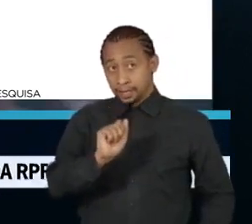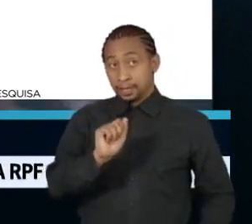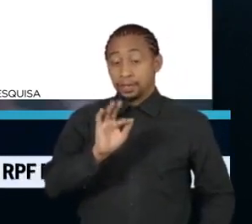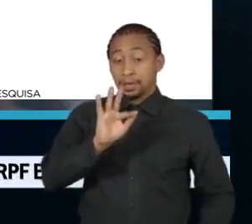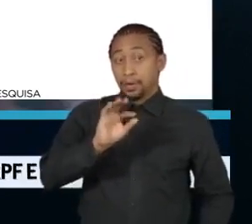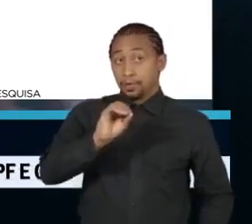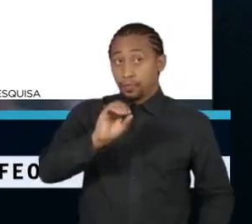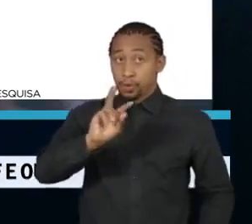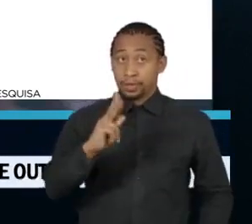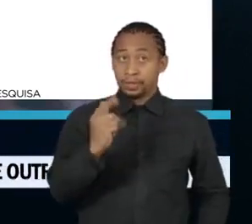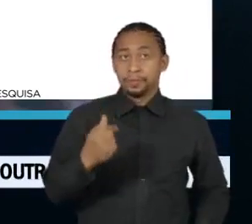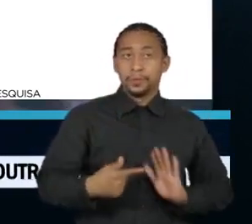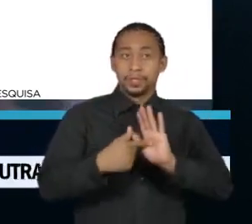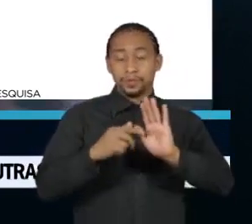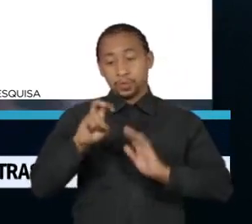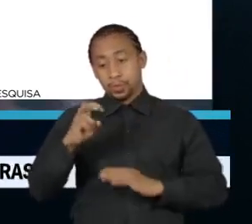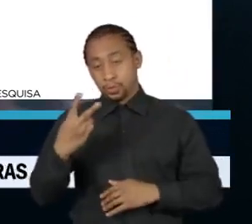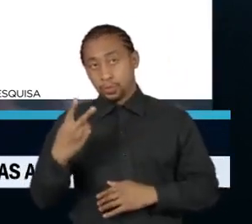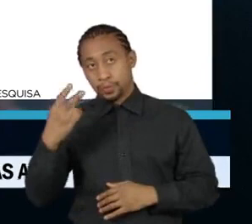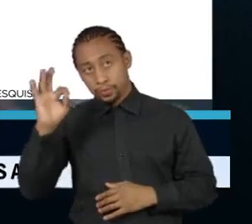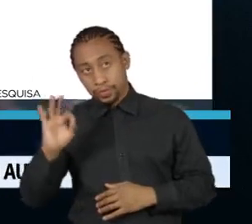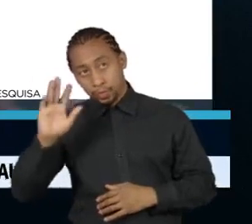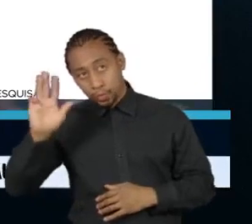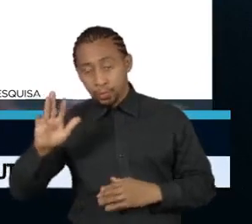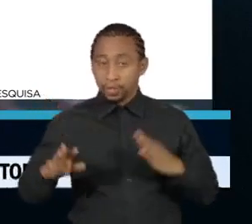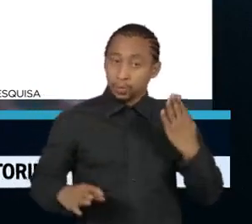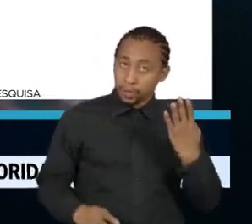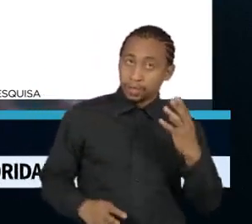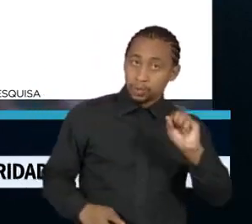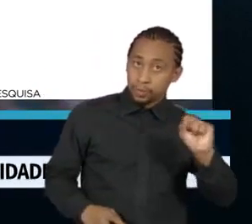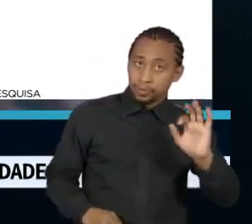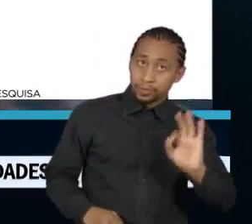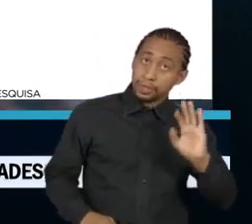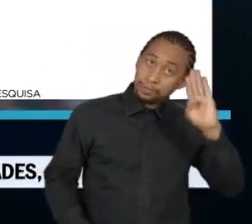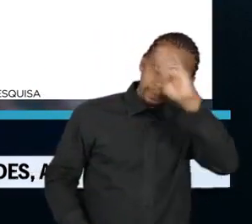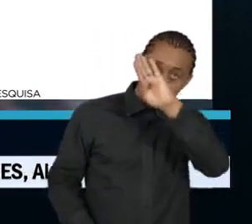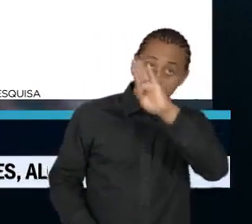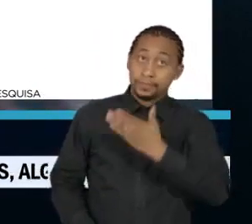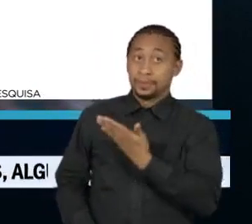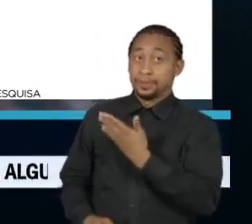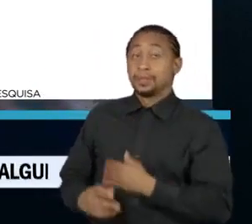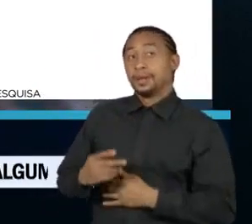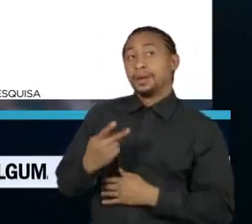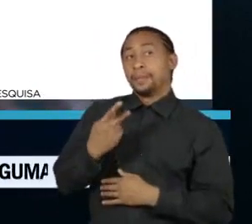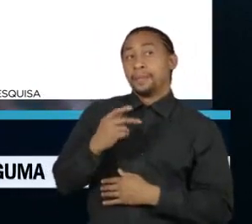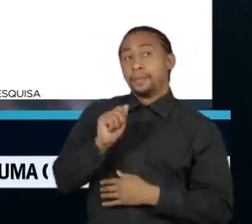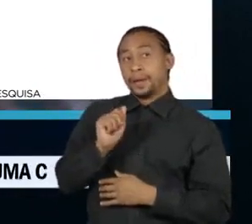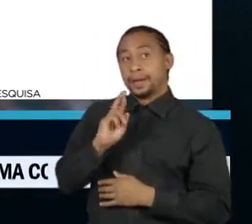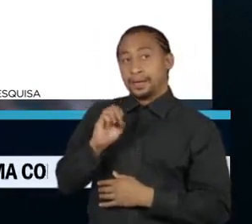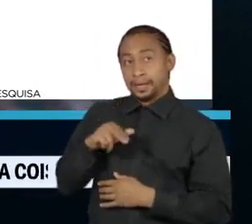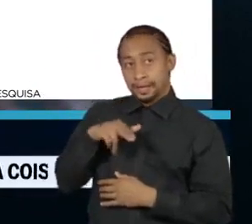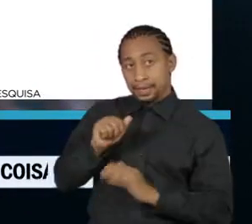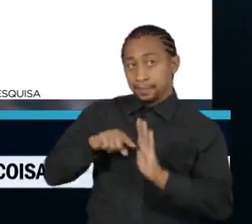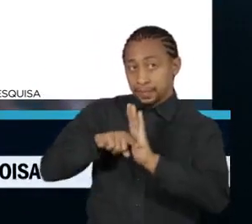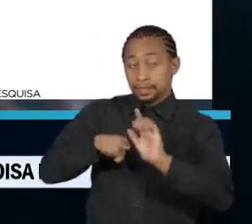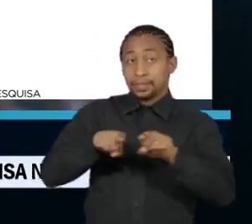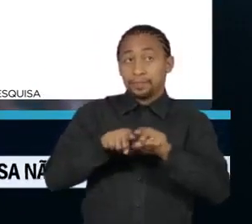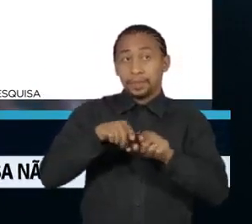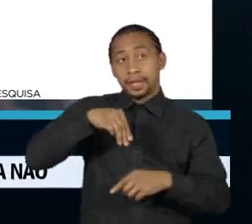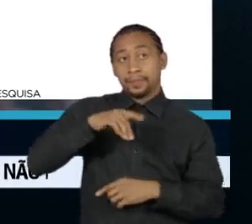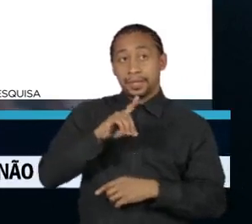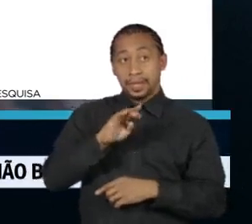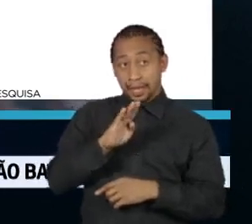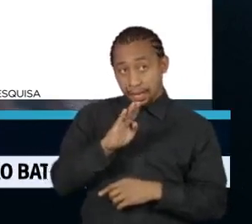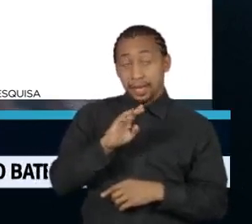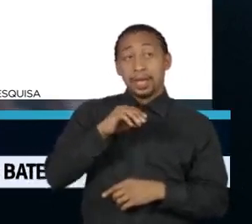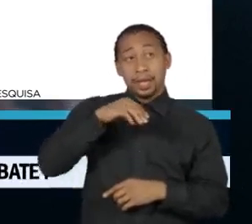48%, também favorável a Lula. Os institutos Paranapesquisa e MDA foram os que mais se aproximaram do resultado